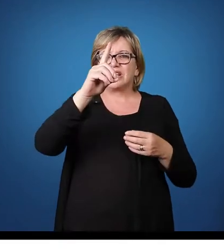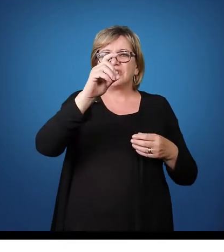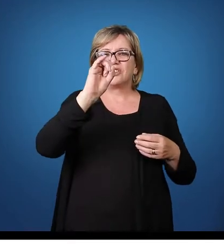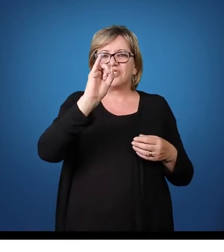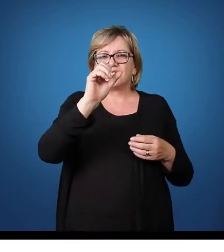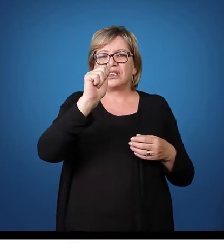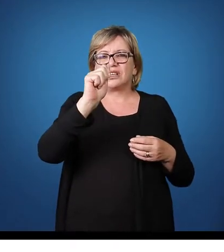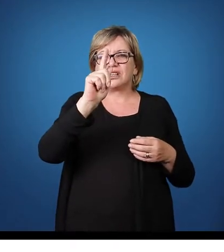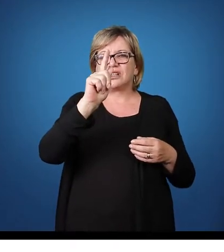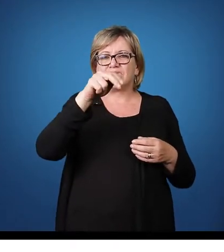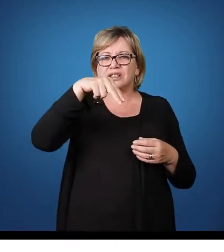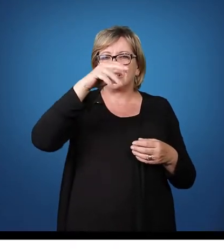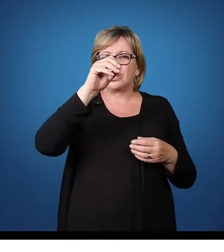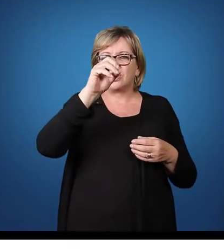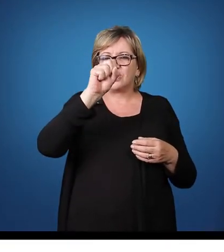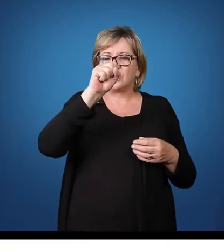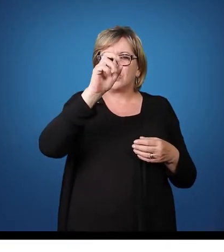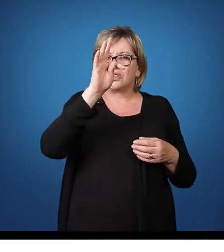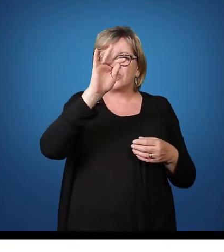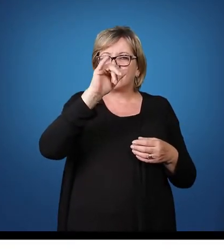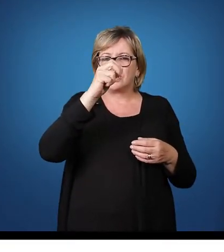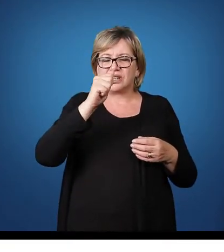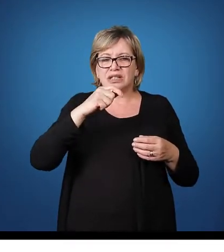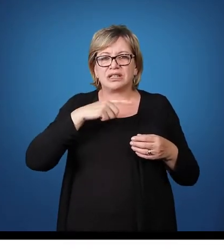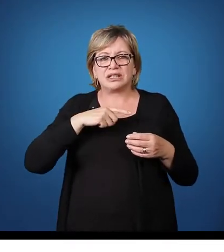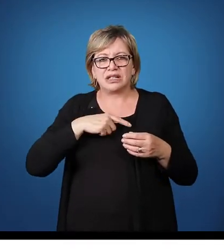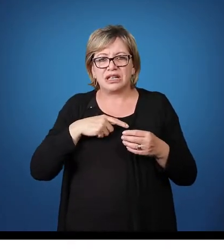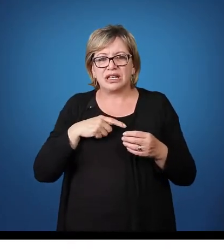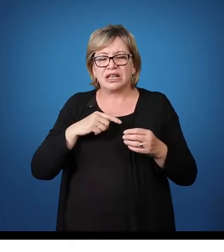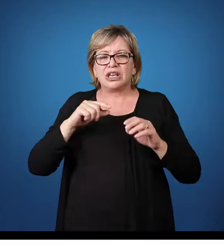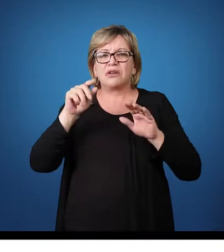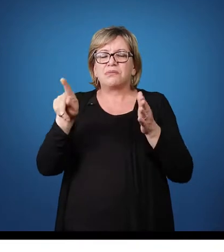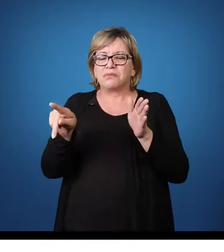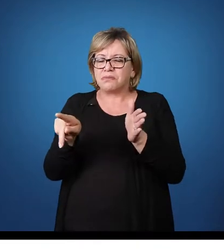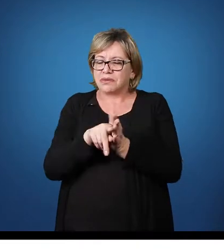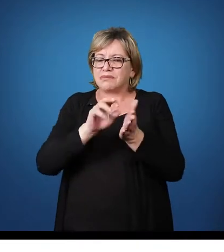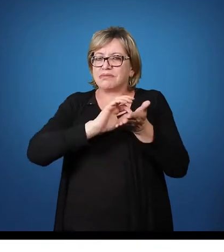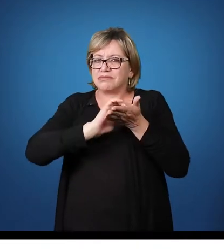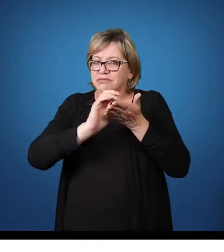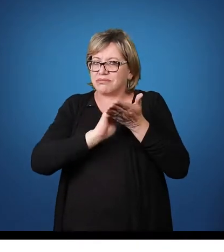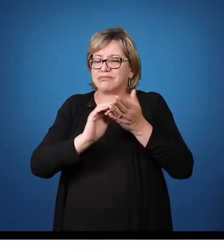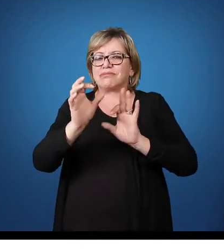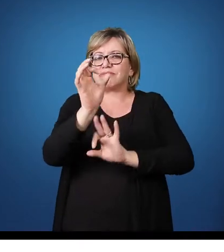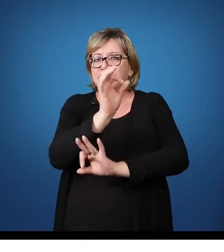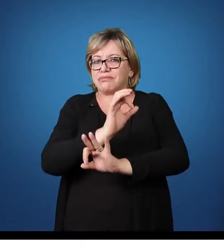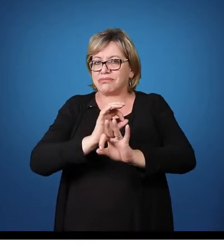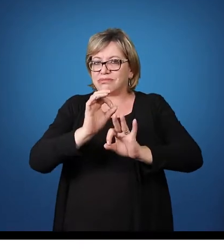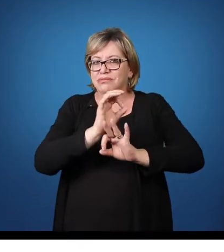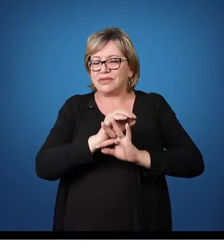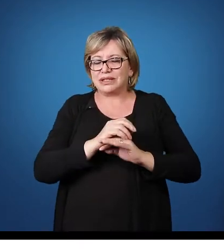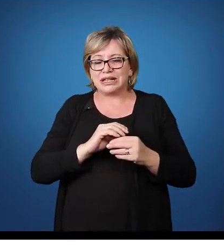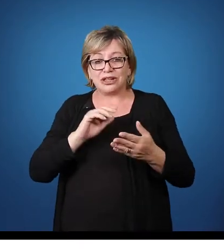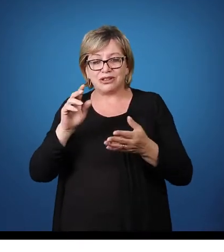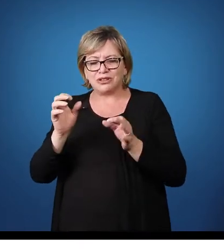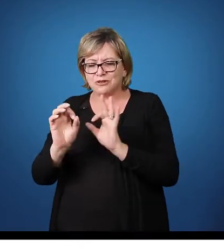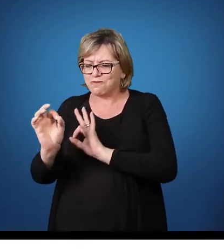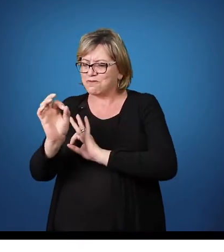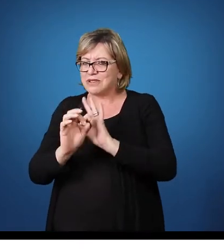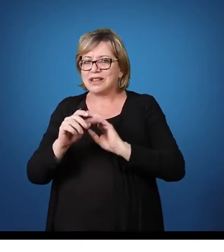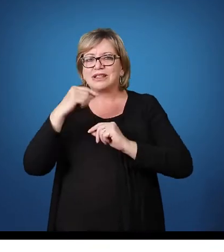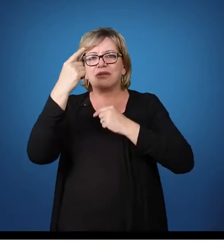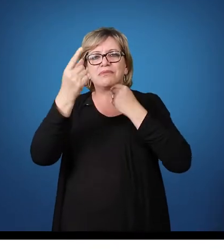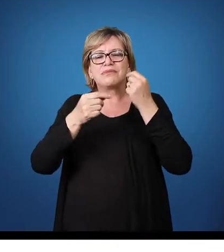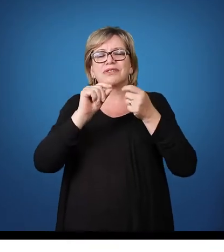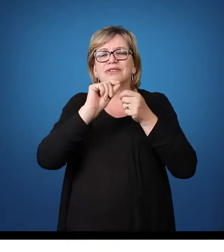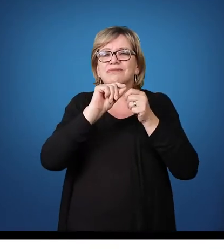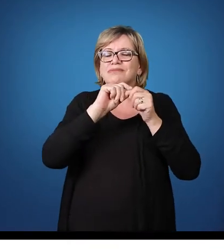ela inicia no mês de fevereiro, a gente aplica essa avaliação externa que vem, e essa avaliação, ela nos dá um norte para o planejamento, para